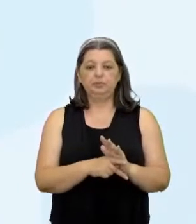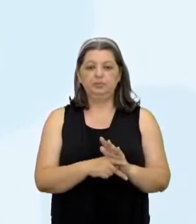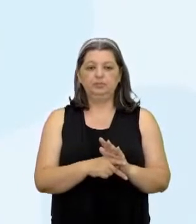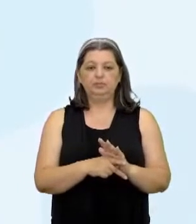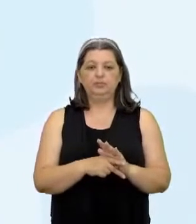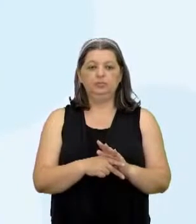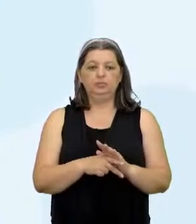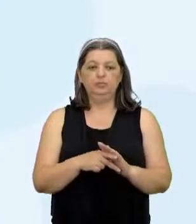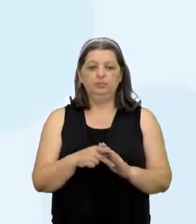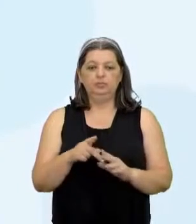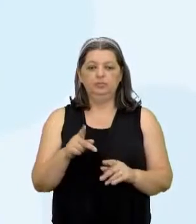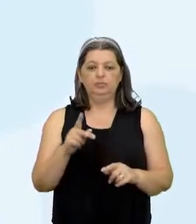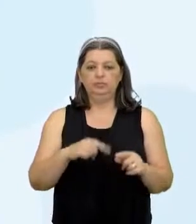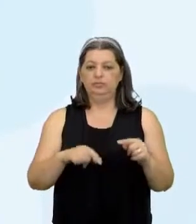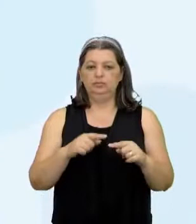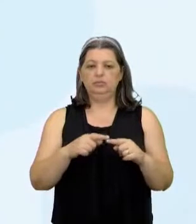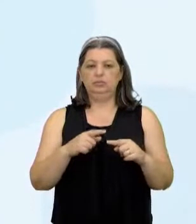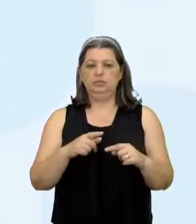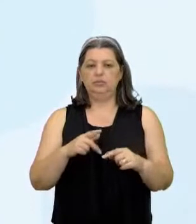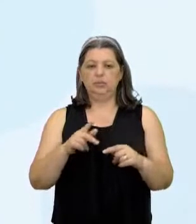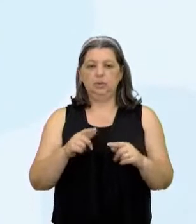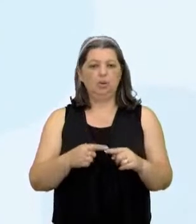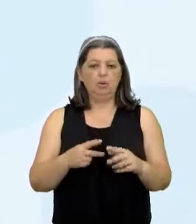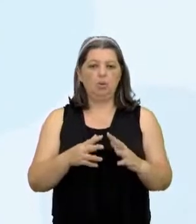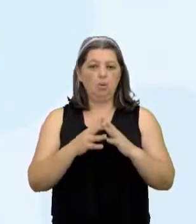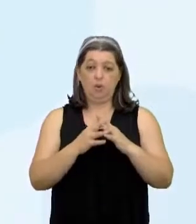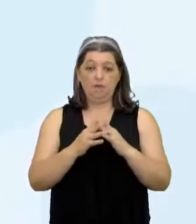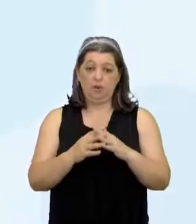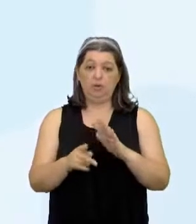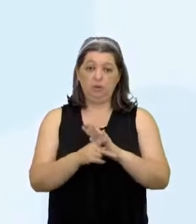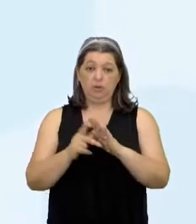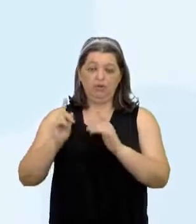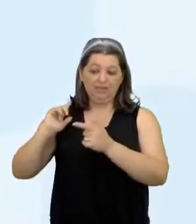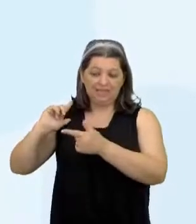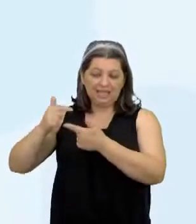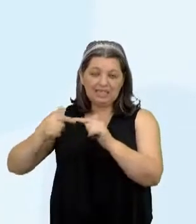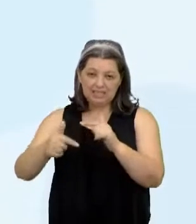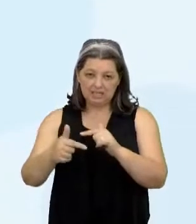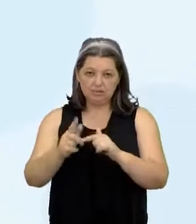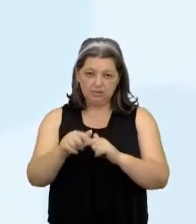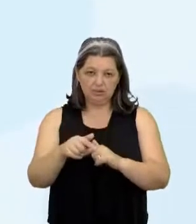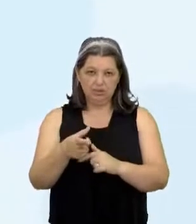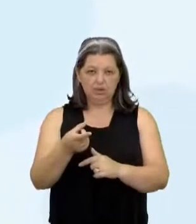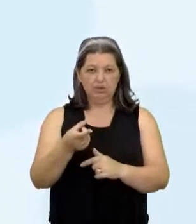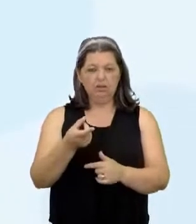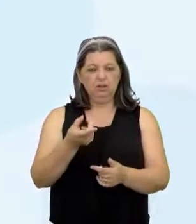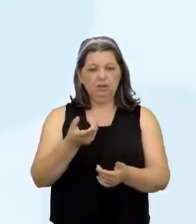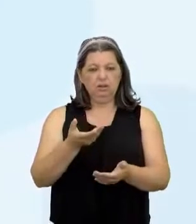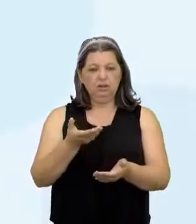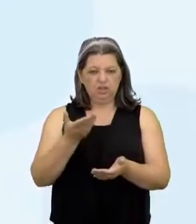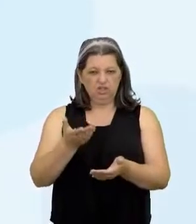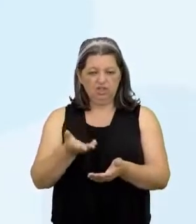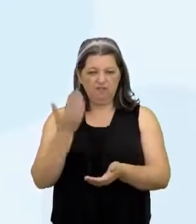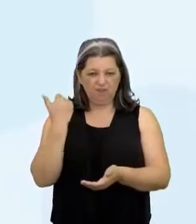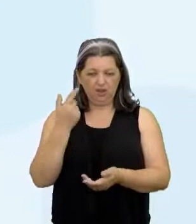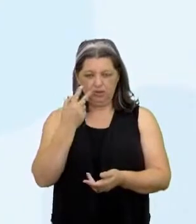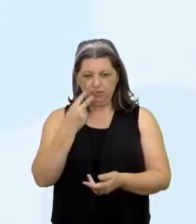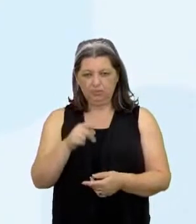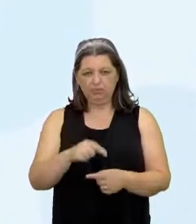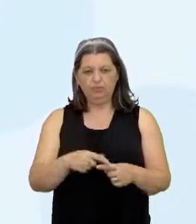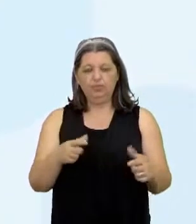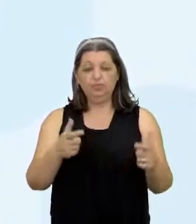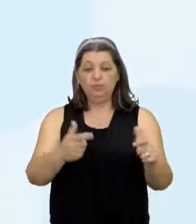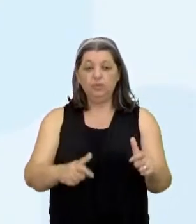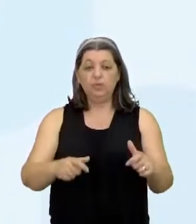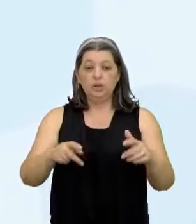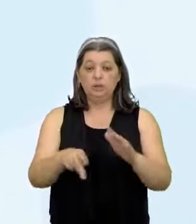União Mas não se confundem Com as terras de ocupação tradicional Como a gente viu lá anteriormente Existem terras indígenas No entanto,